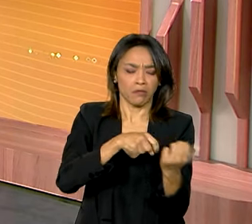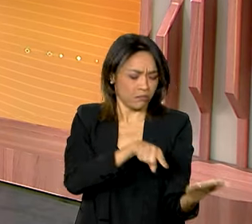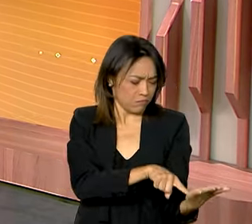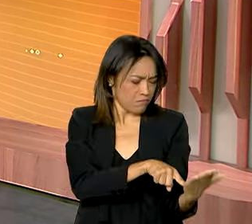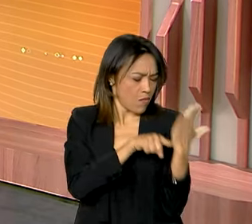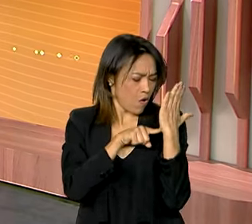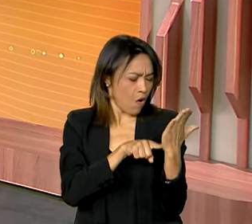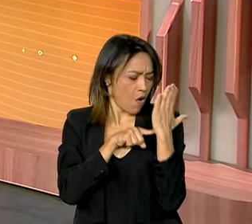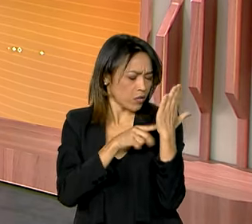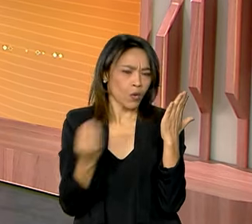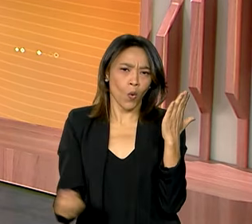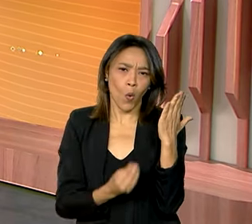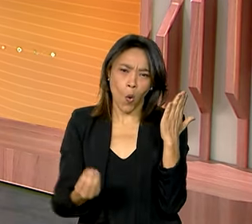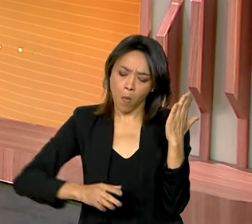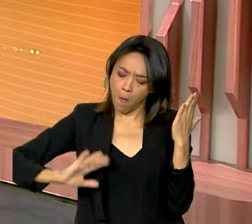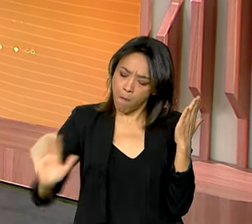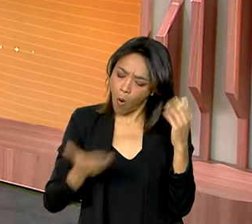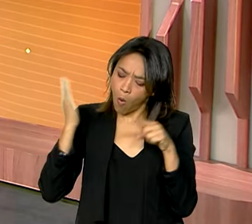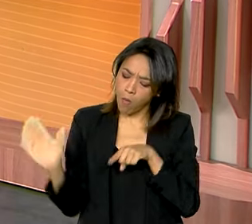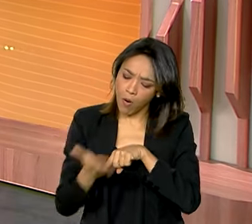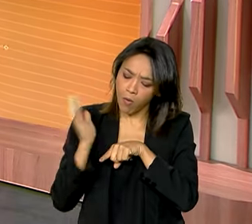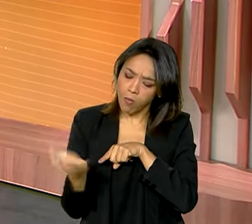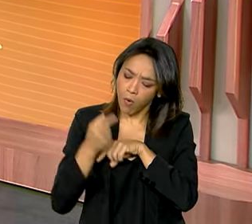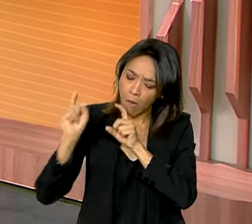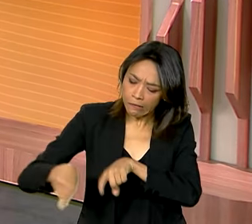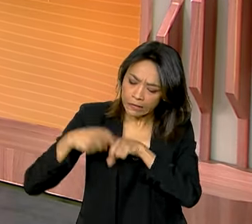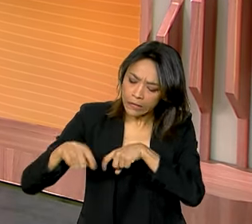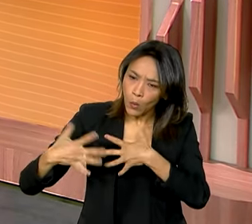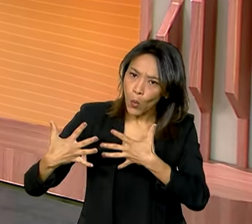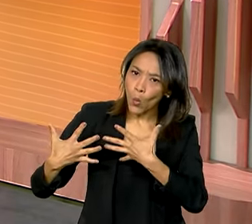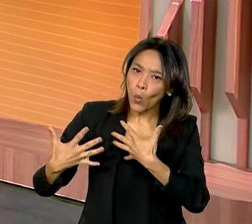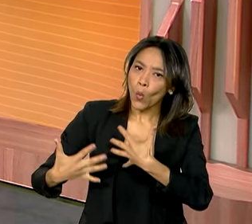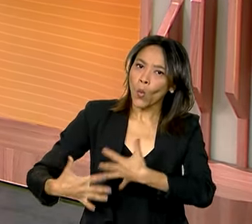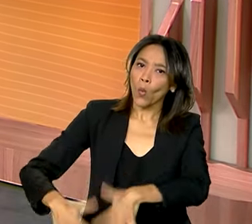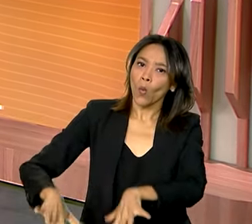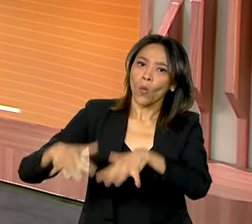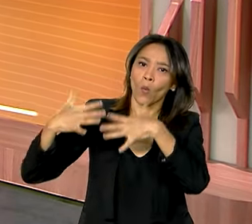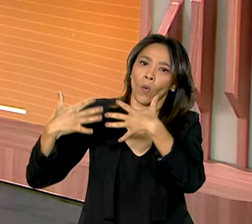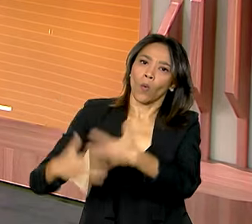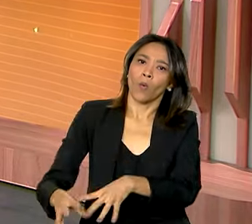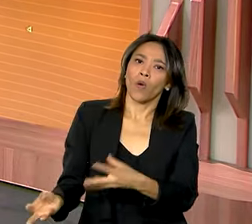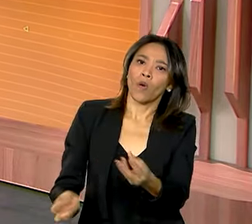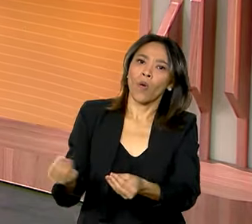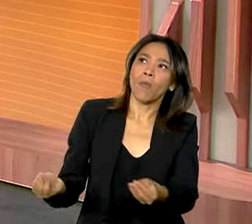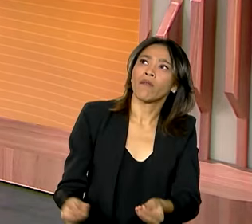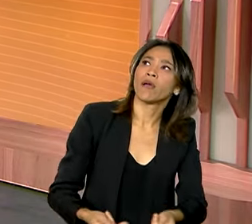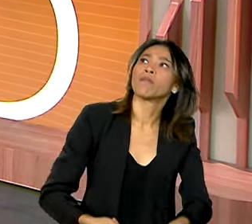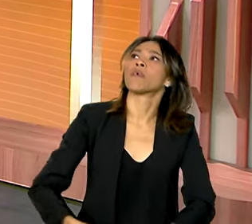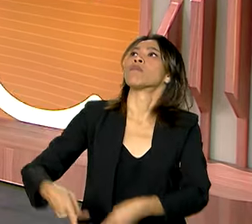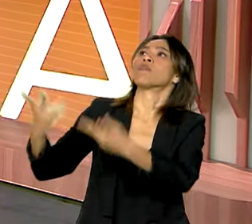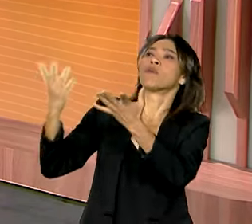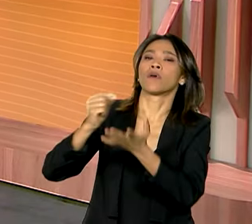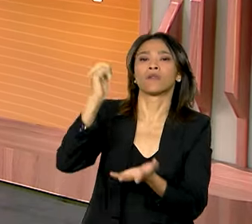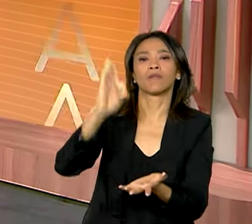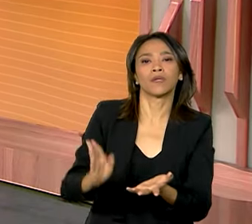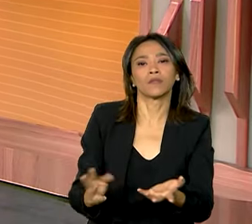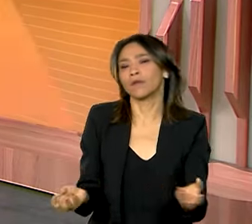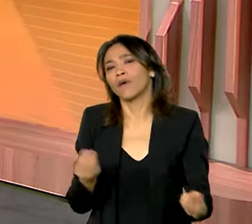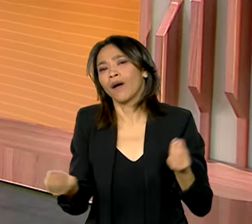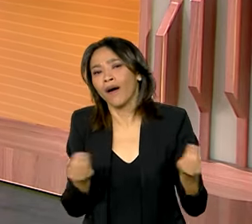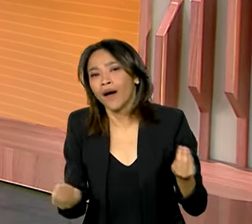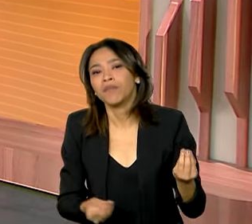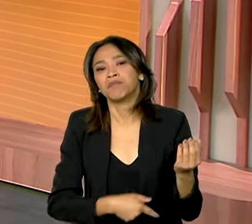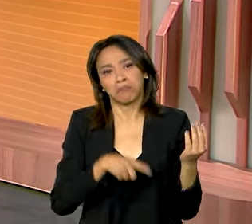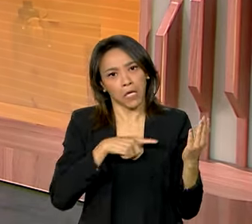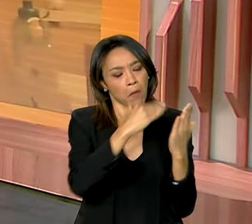como a produção agrícola do país está sendo transportada, de que forma ela sai do país quando ela é exportada.